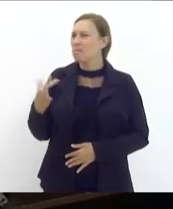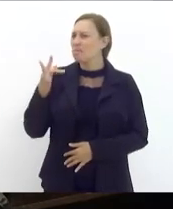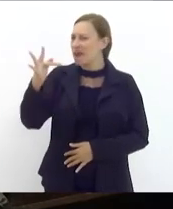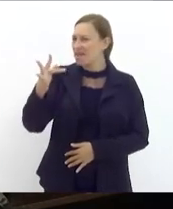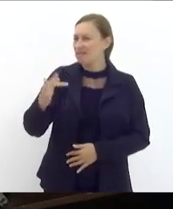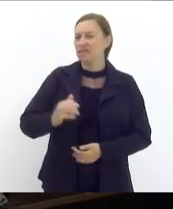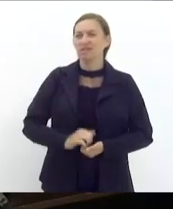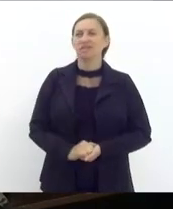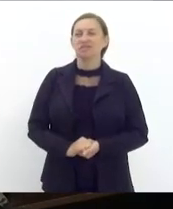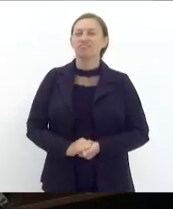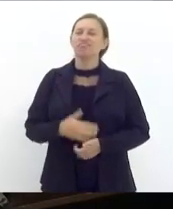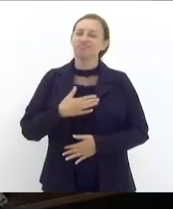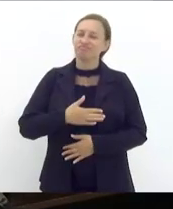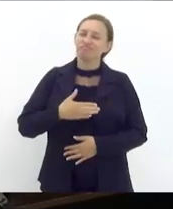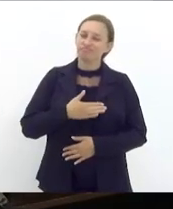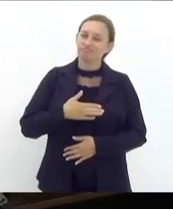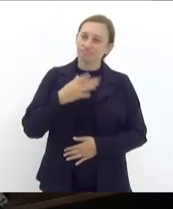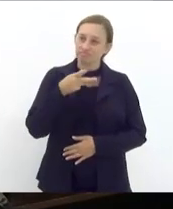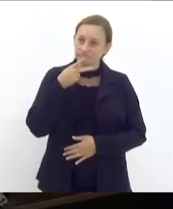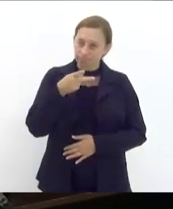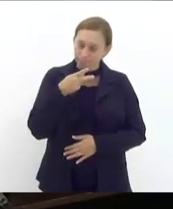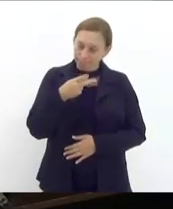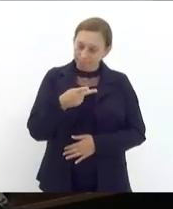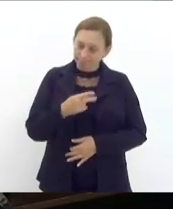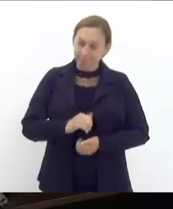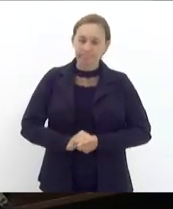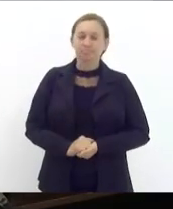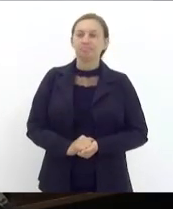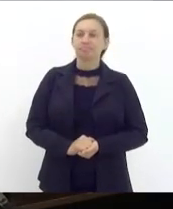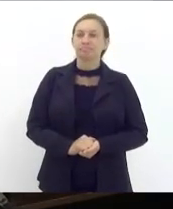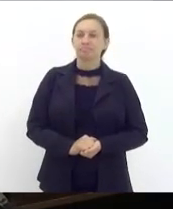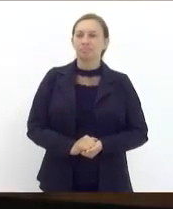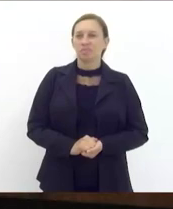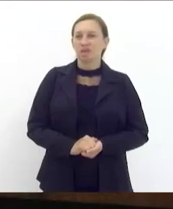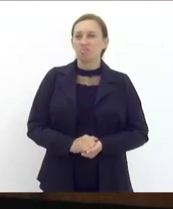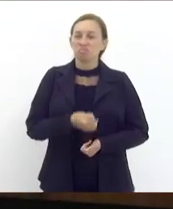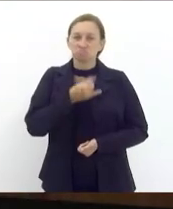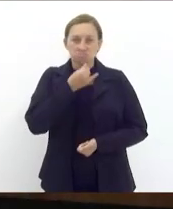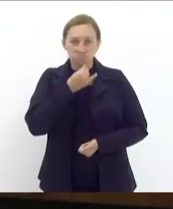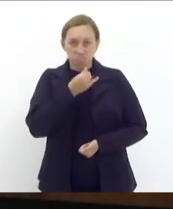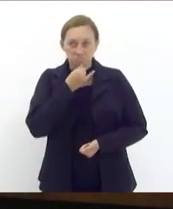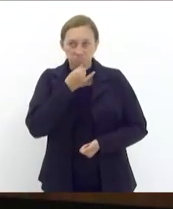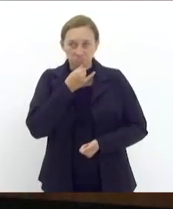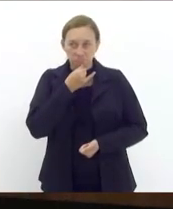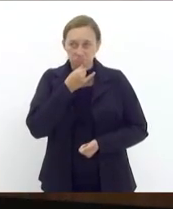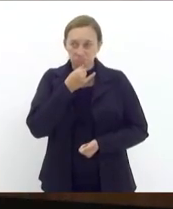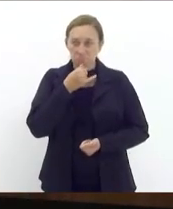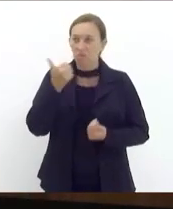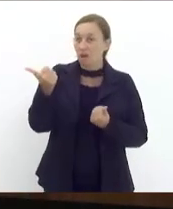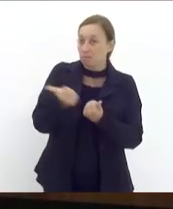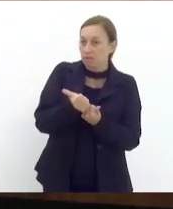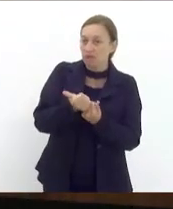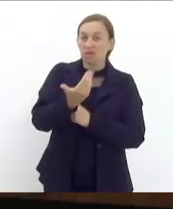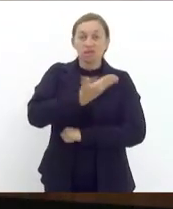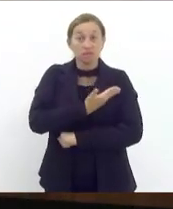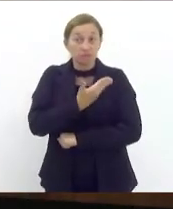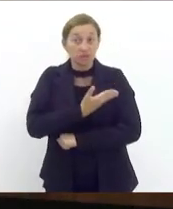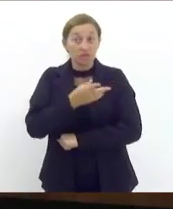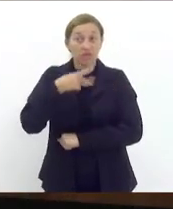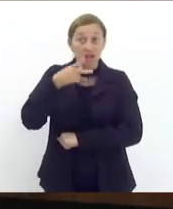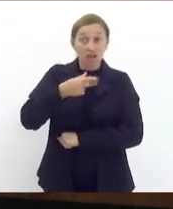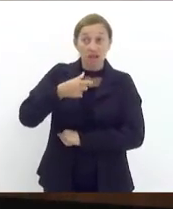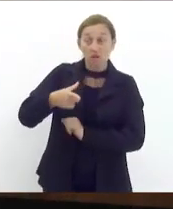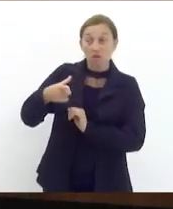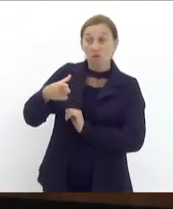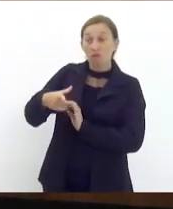eu só gostaria de manifestar publicamente o meu repúdio corroborando com os meus colegas que me antecederam